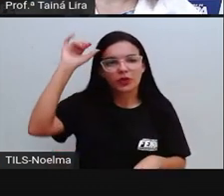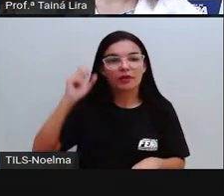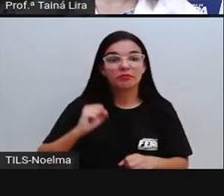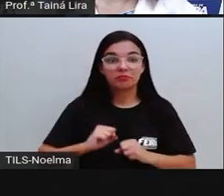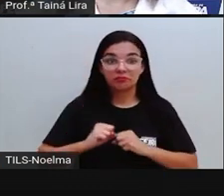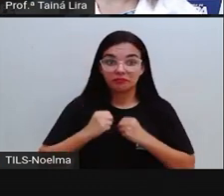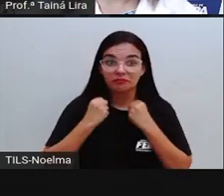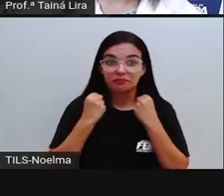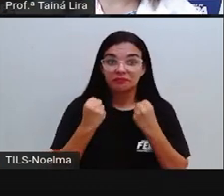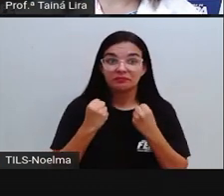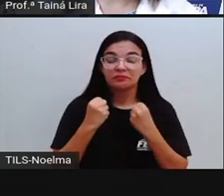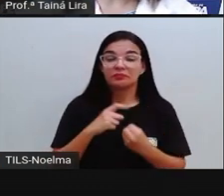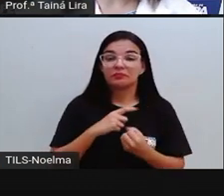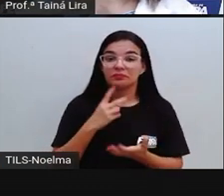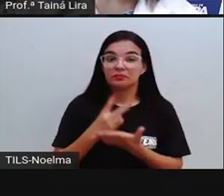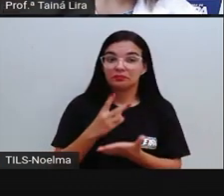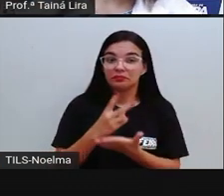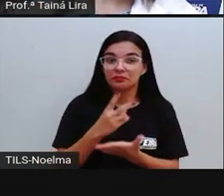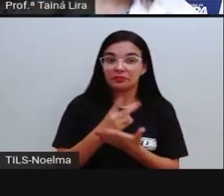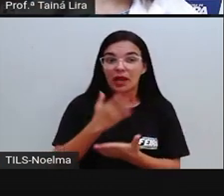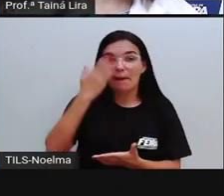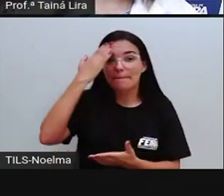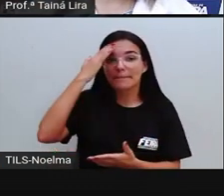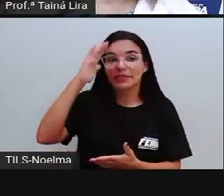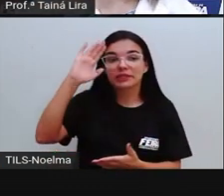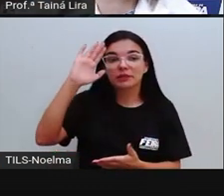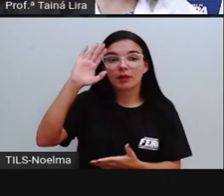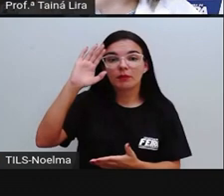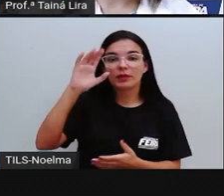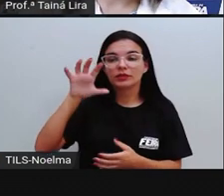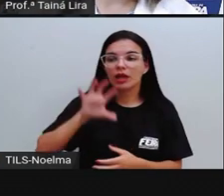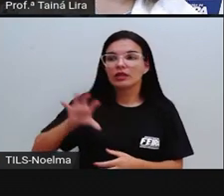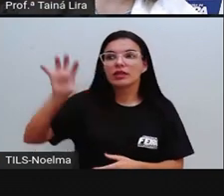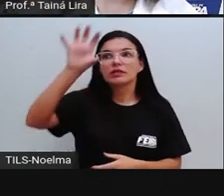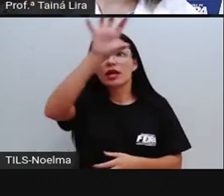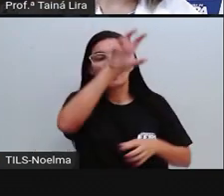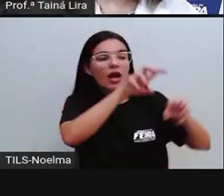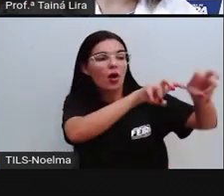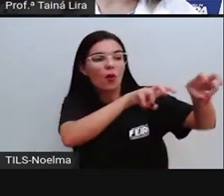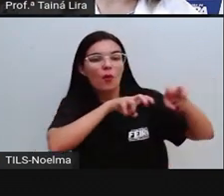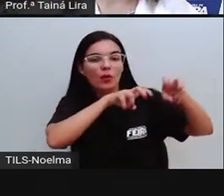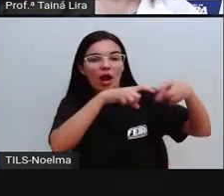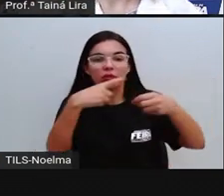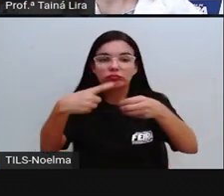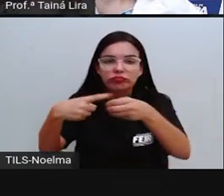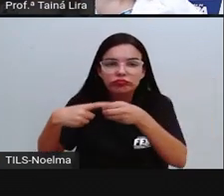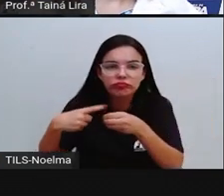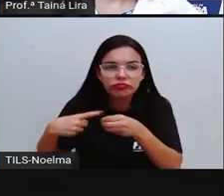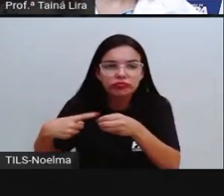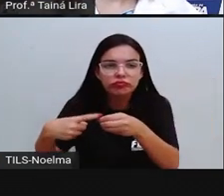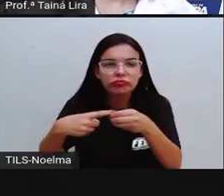que nós temos aí, principalmente aí nas áreas rurais, nos distritos,